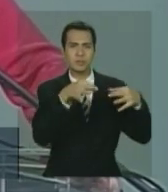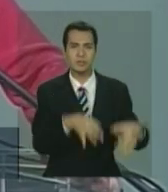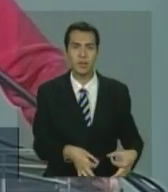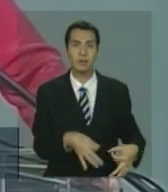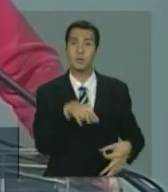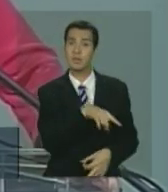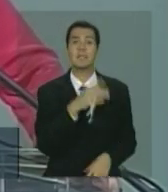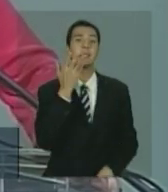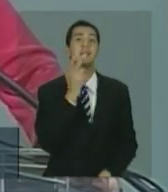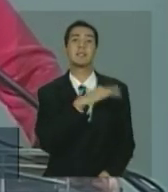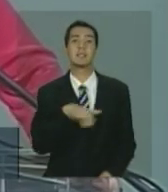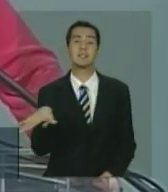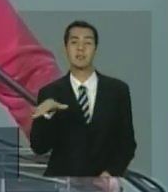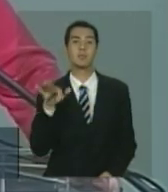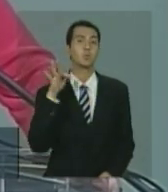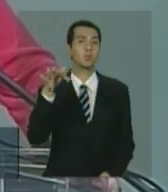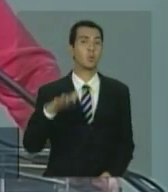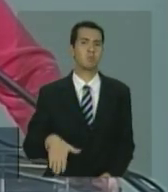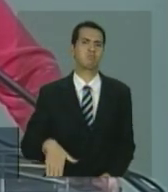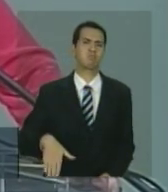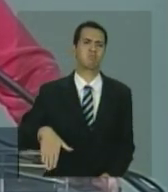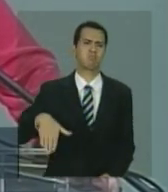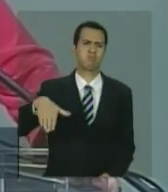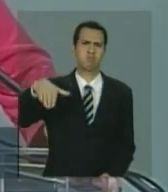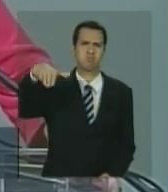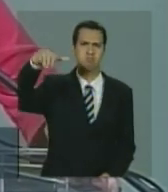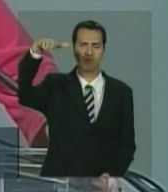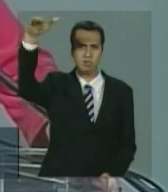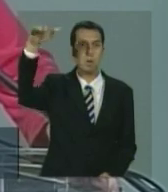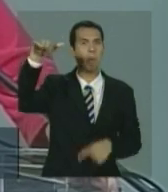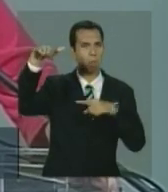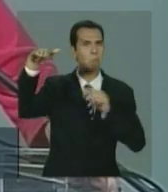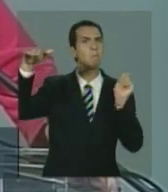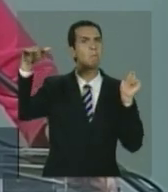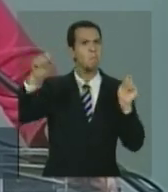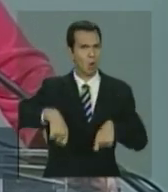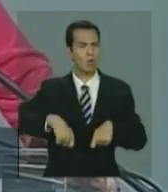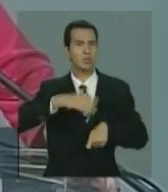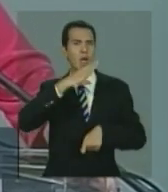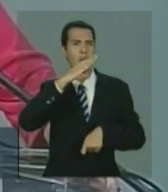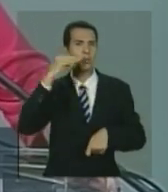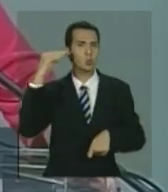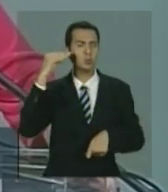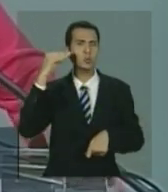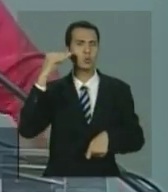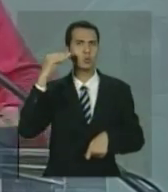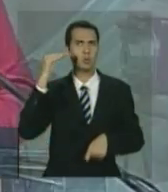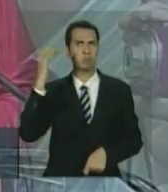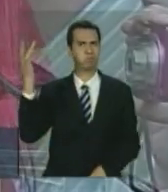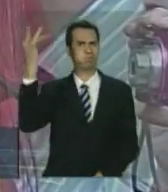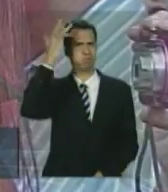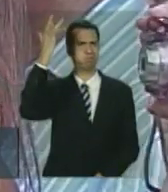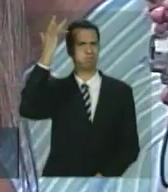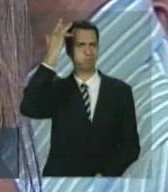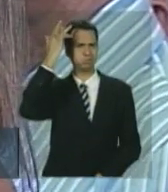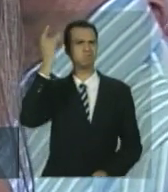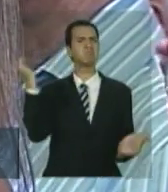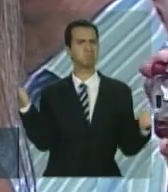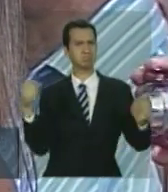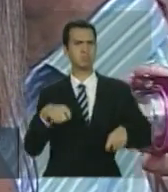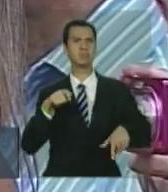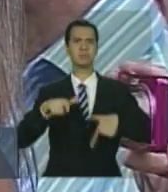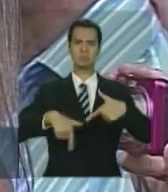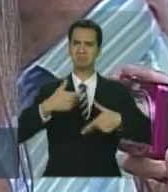transforma num adulto cheio de possibilidades de realizar seu potencial. Se você não fizer